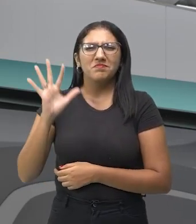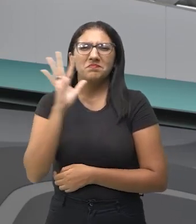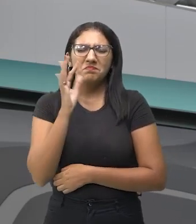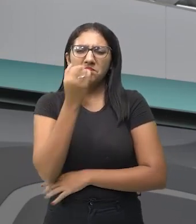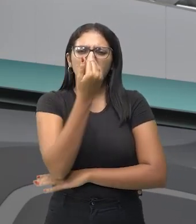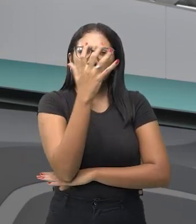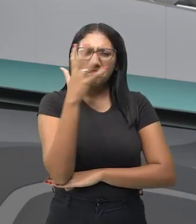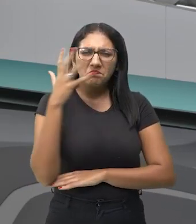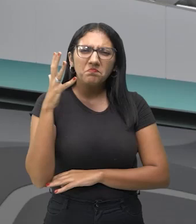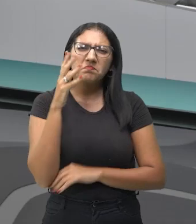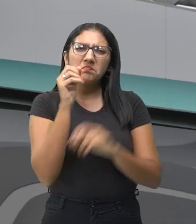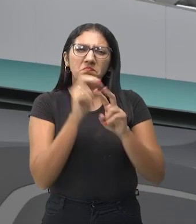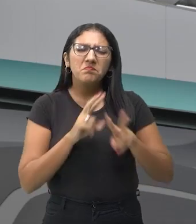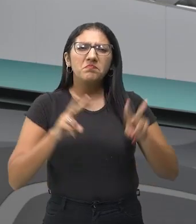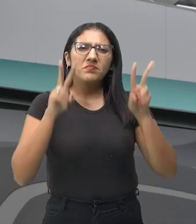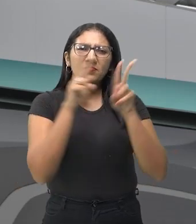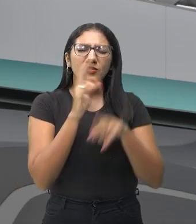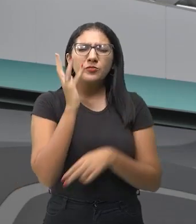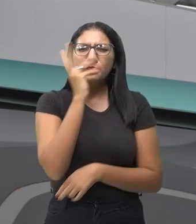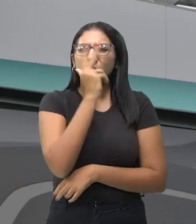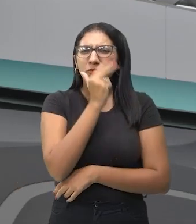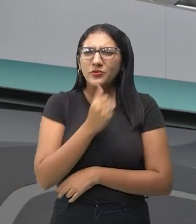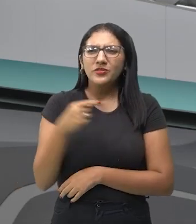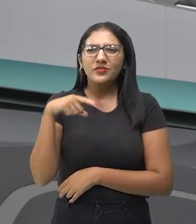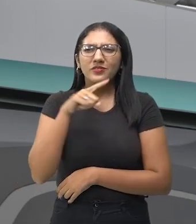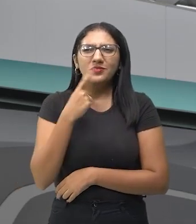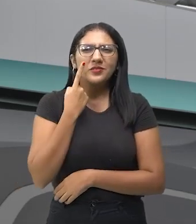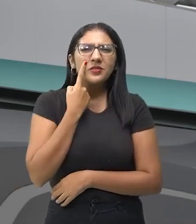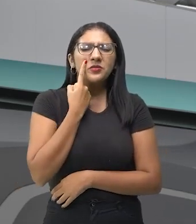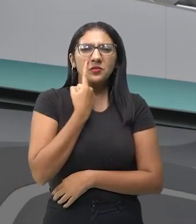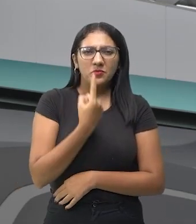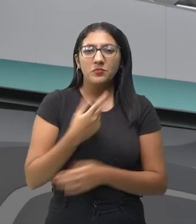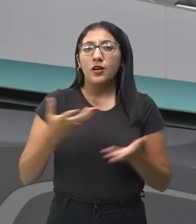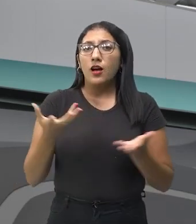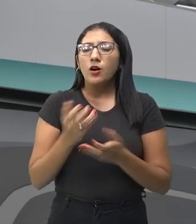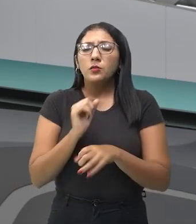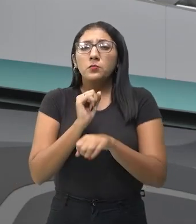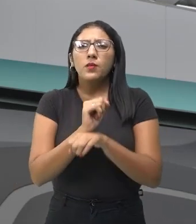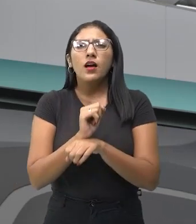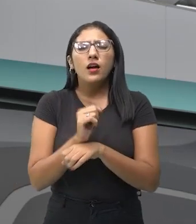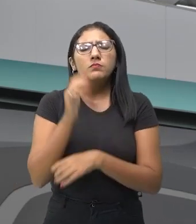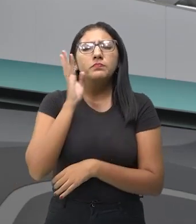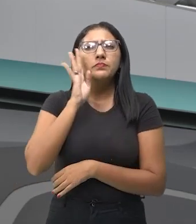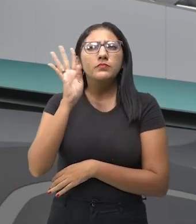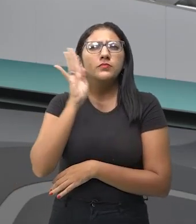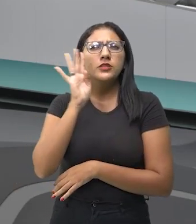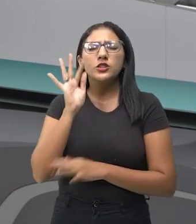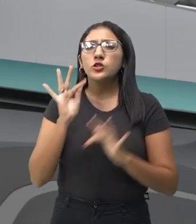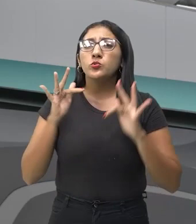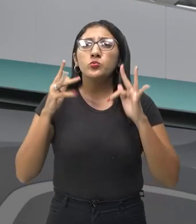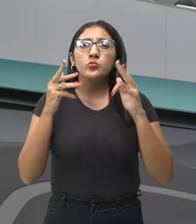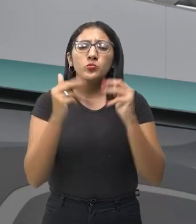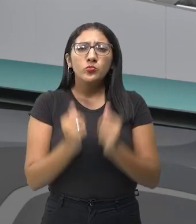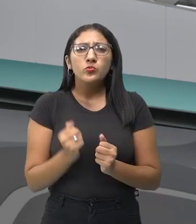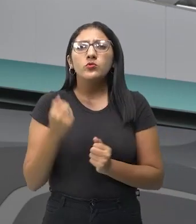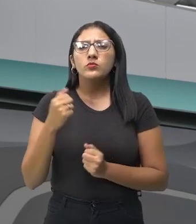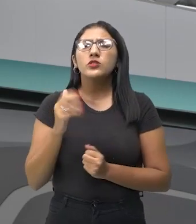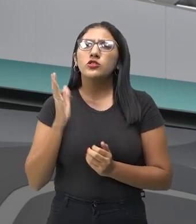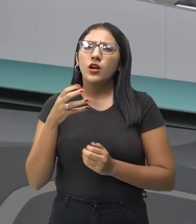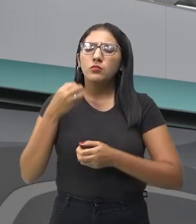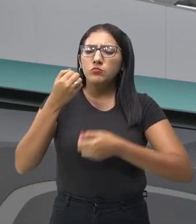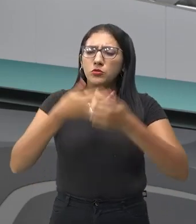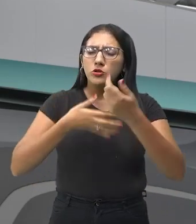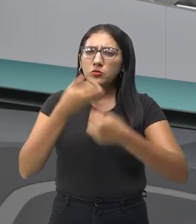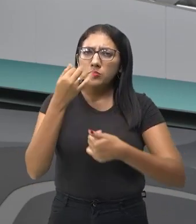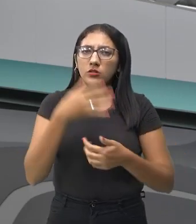então essa paisagem linda que vocês estão vendo aí. Imaginem tudo que nós já falamos e aí de repente você está